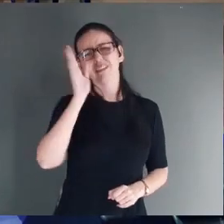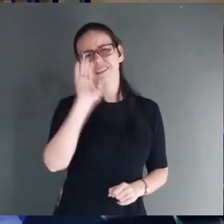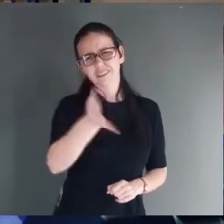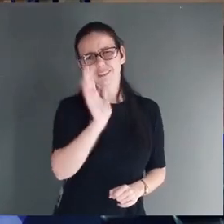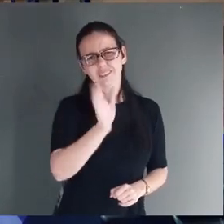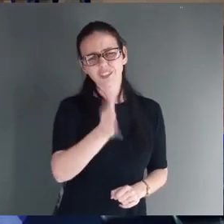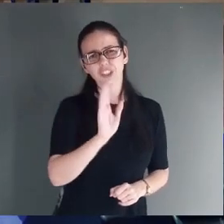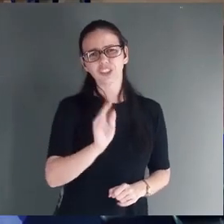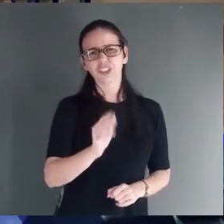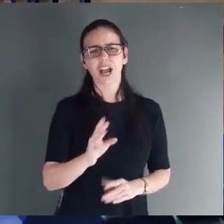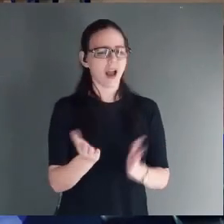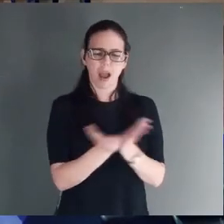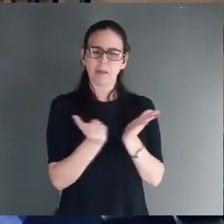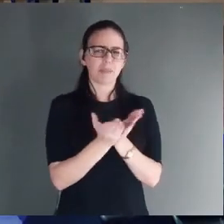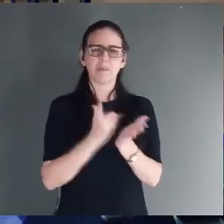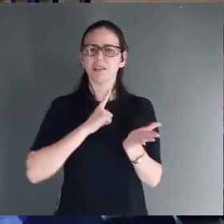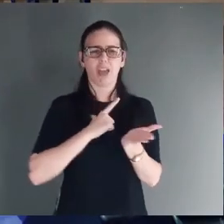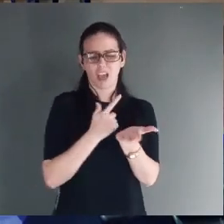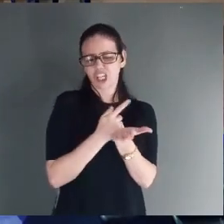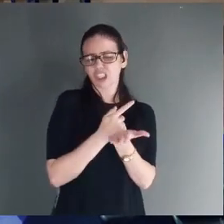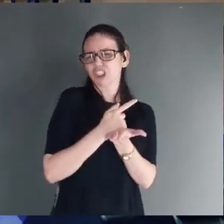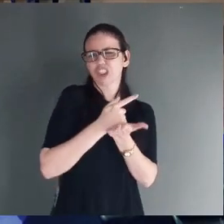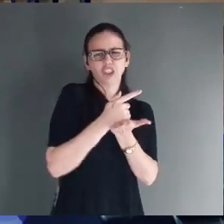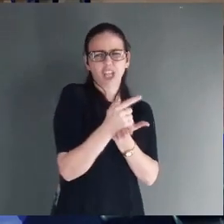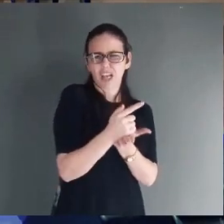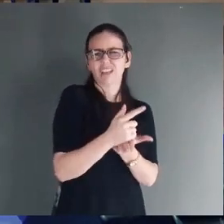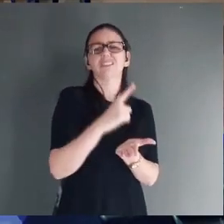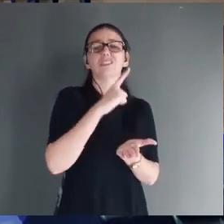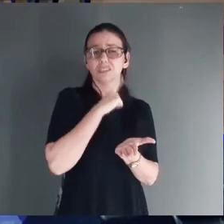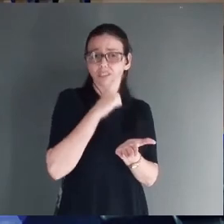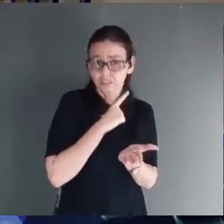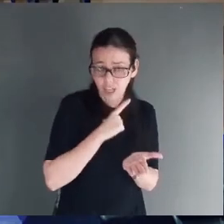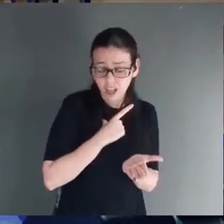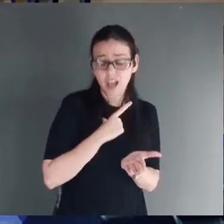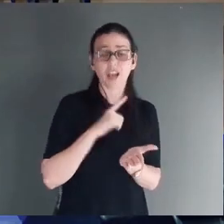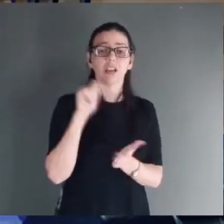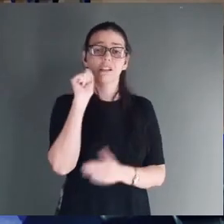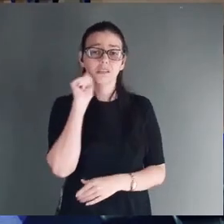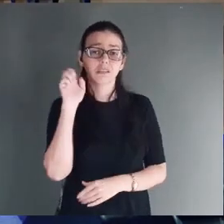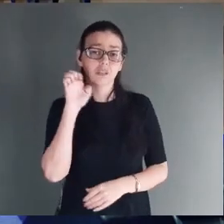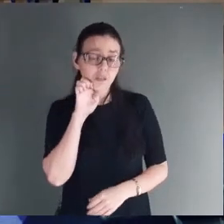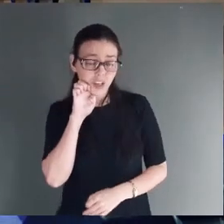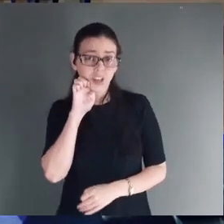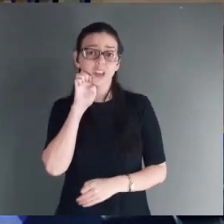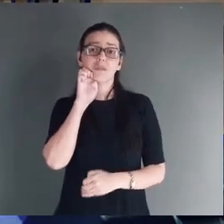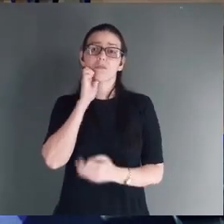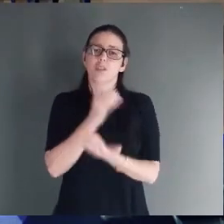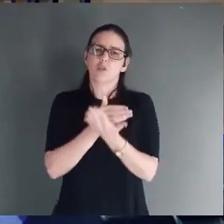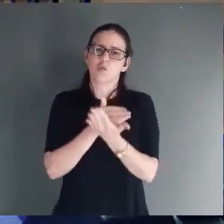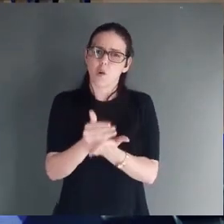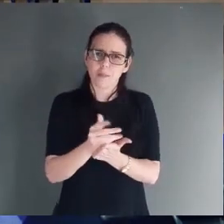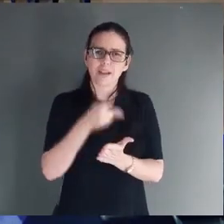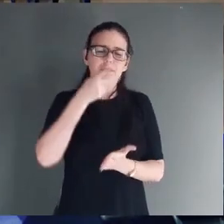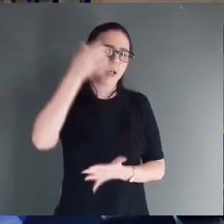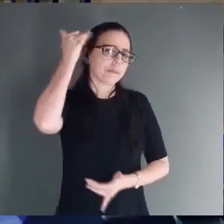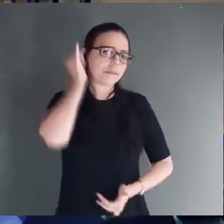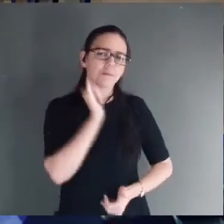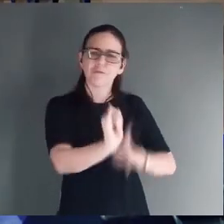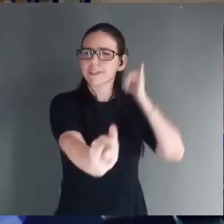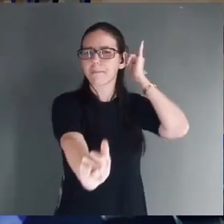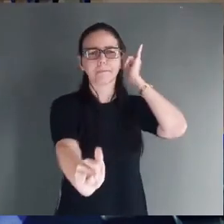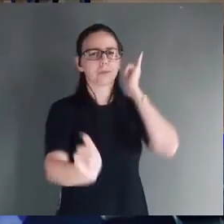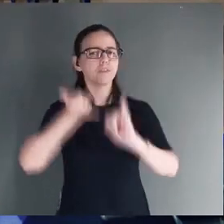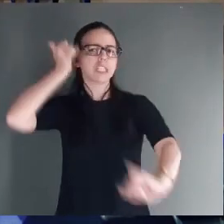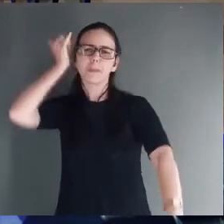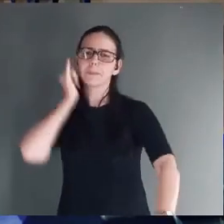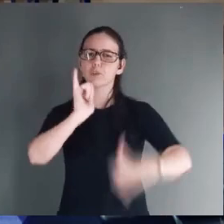em toda a Bíblia, desde o Gênesis, a partir da queda do homem. Começam a surgir profecias, a